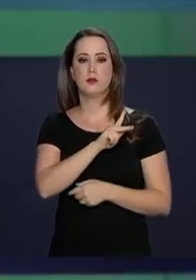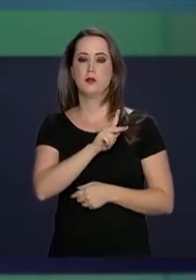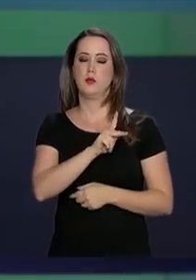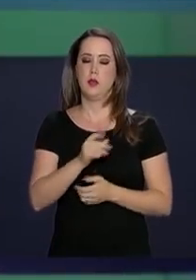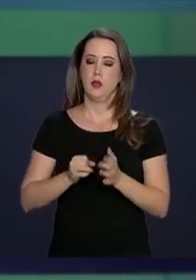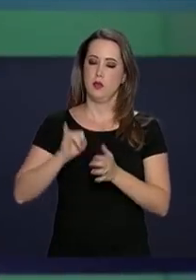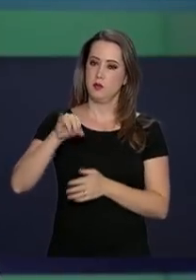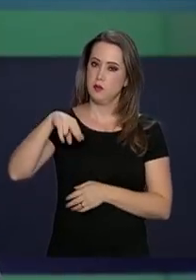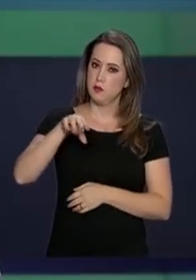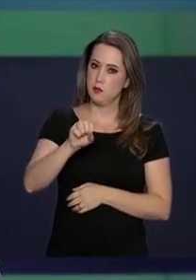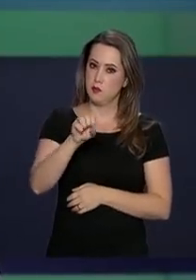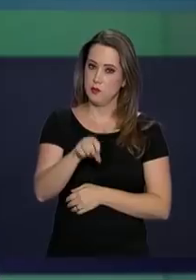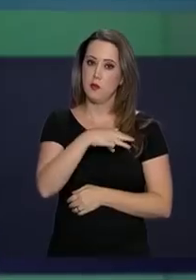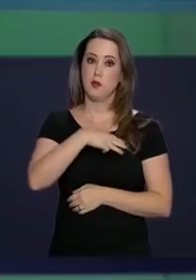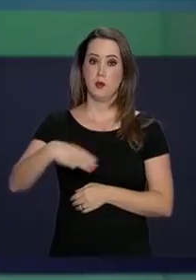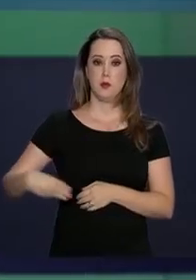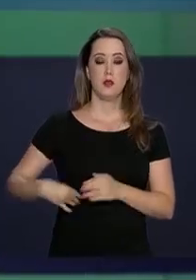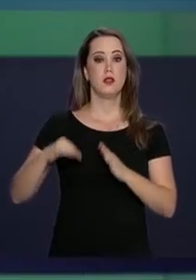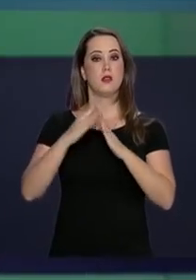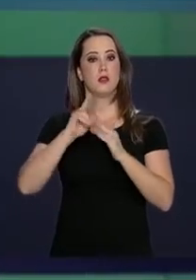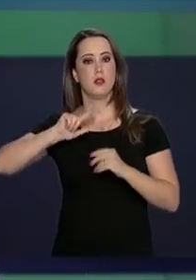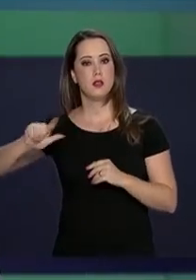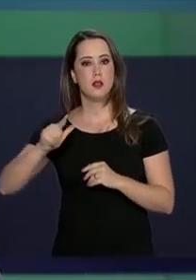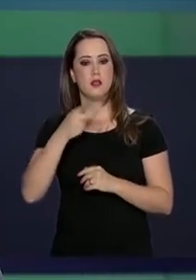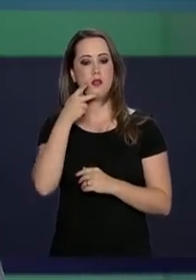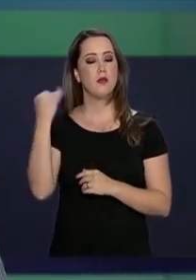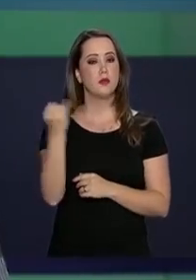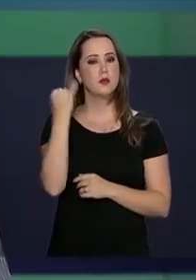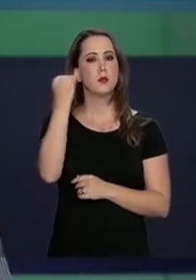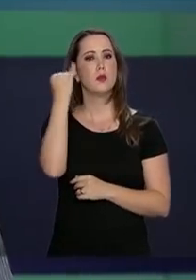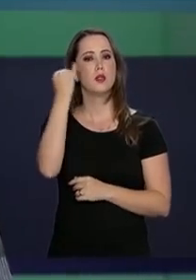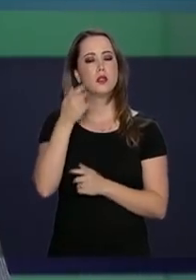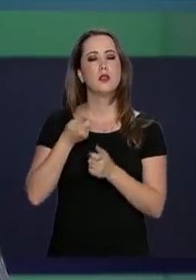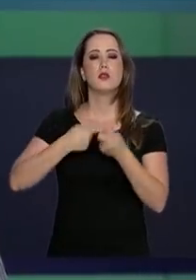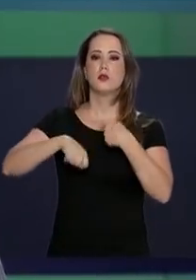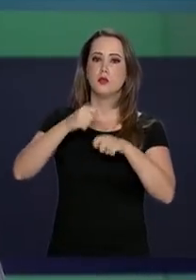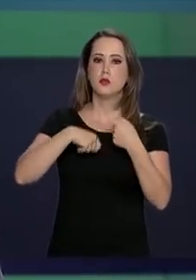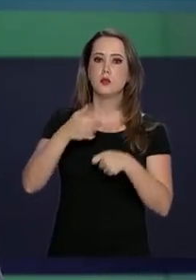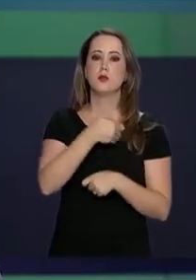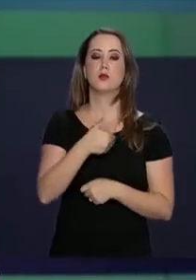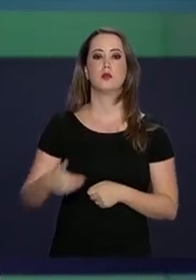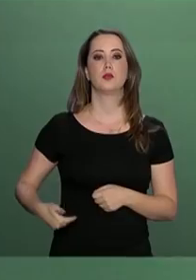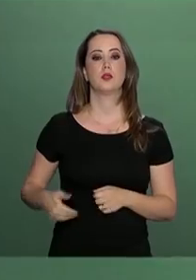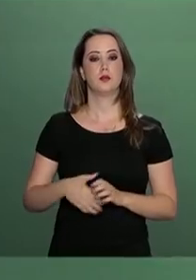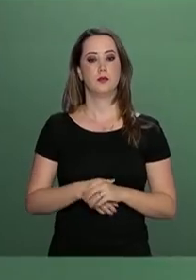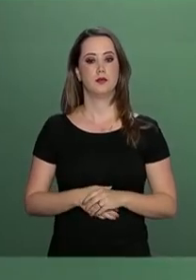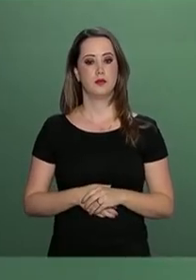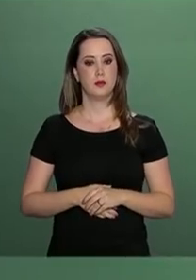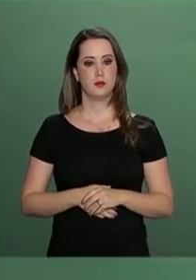Ministro da Casa Civil, Aníquios Lorenzoni, destaca que medida vai gerar economia aos cofres públicos.